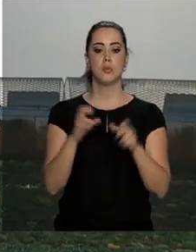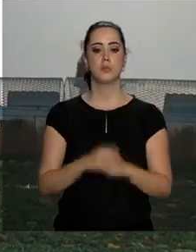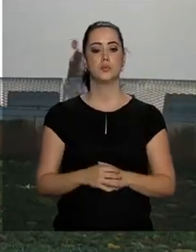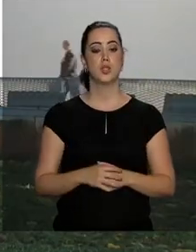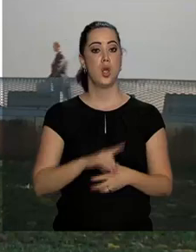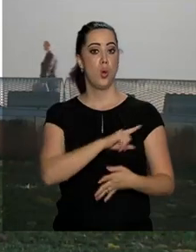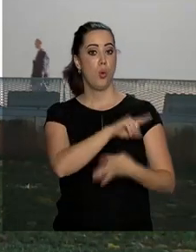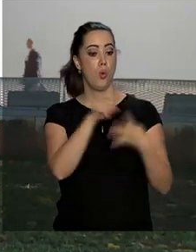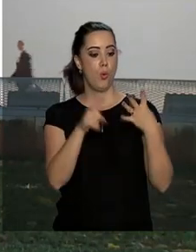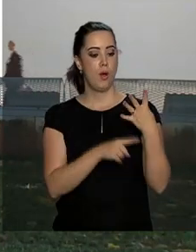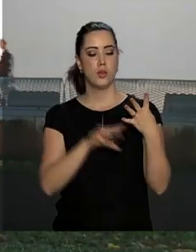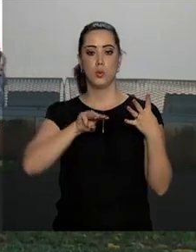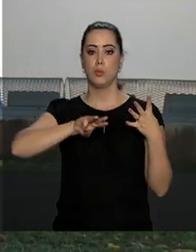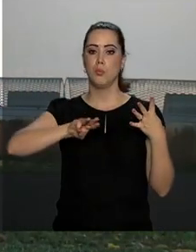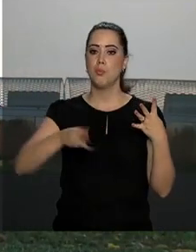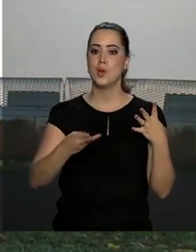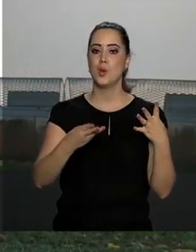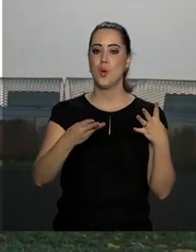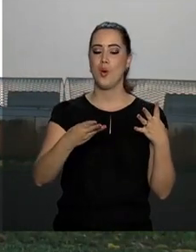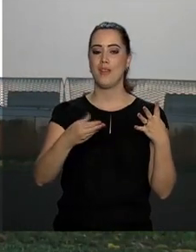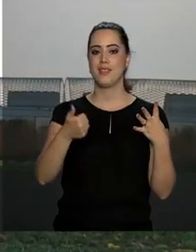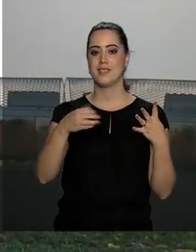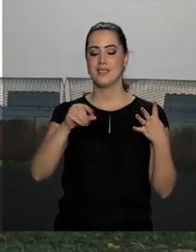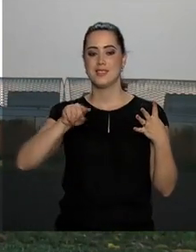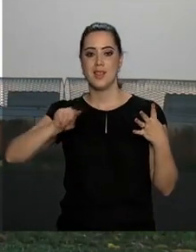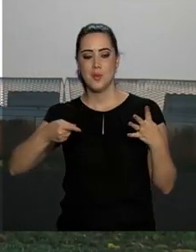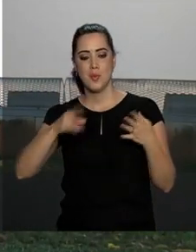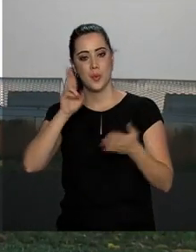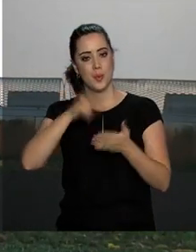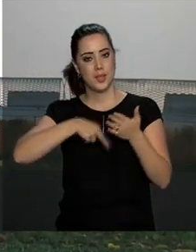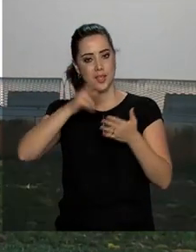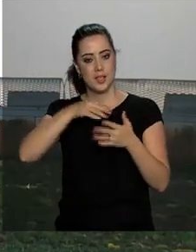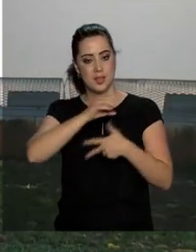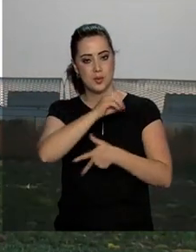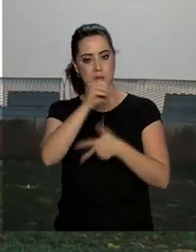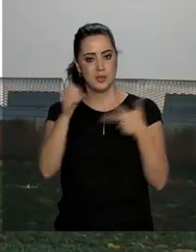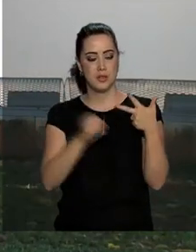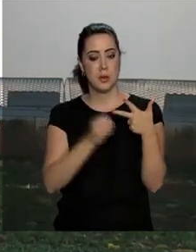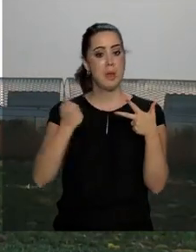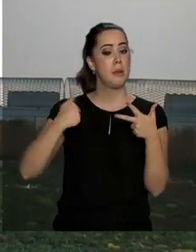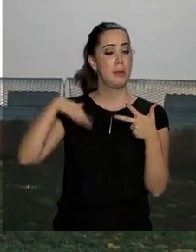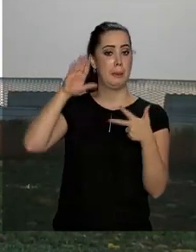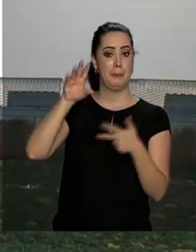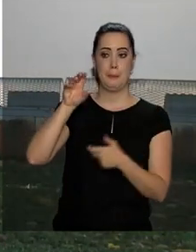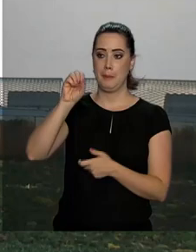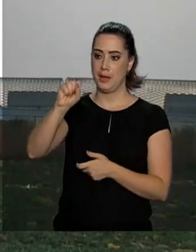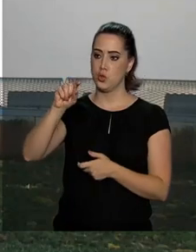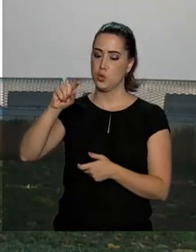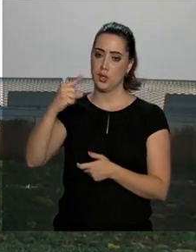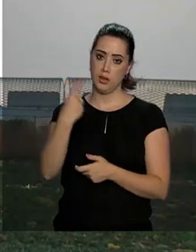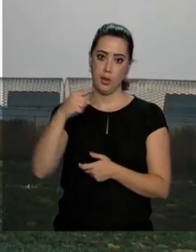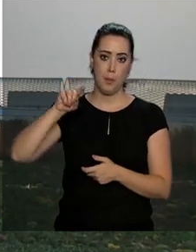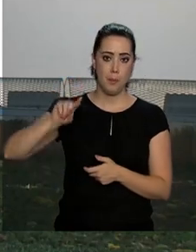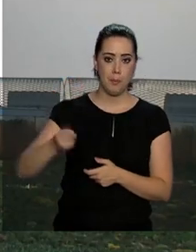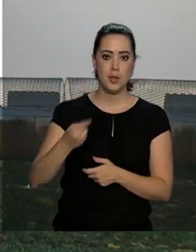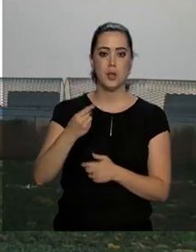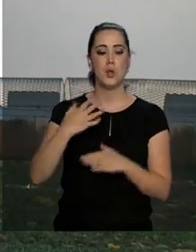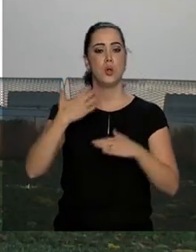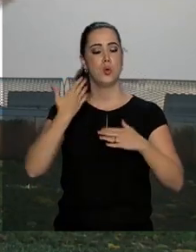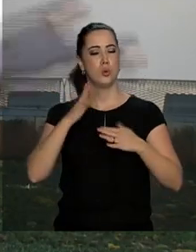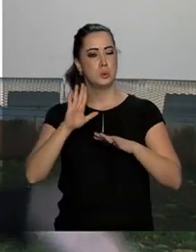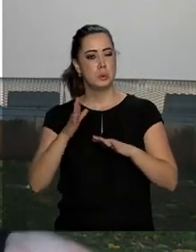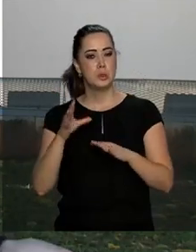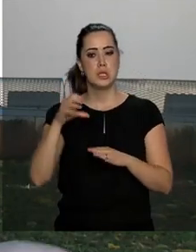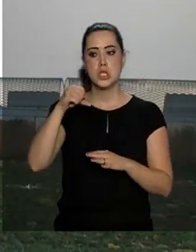4 milhões e 100 mil redações aplicadas no Enem em 2018, mais de 81 mil delas ficaram com notas